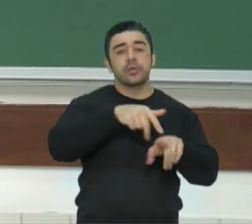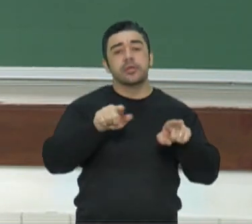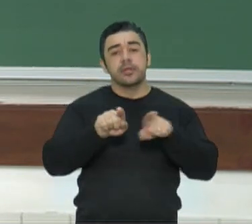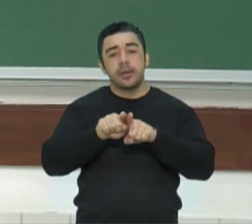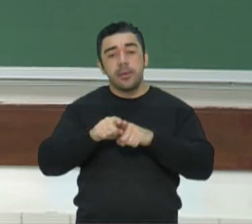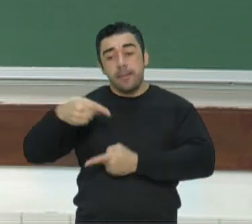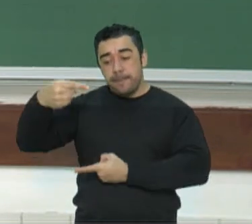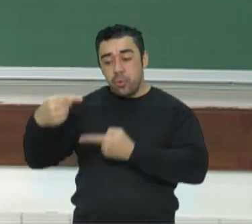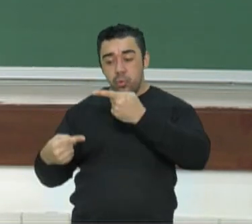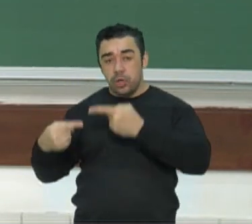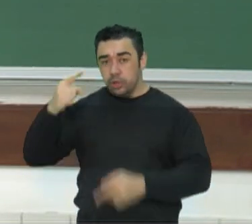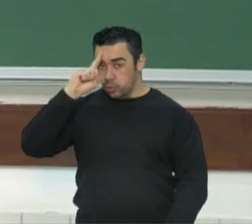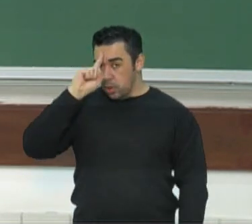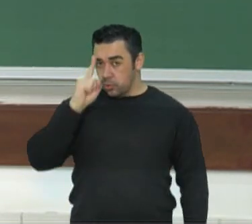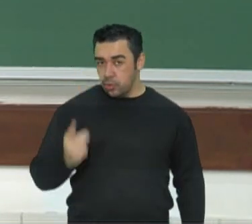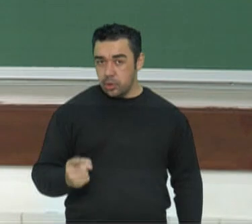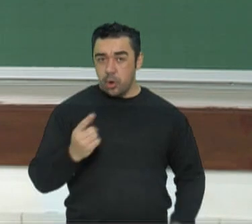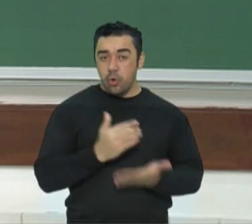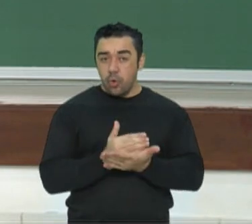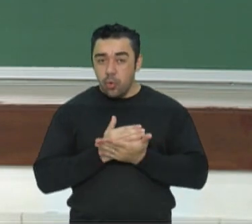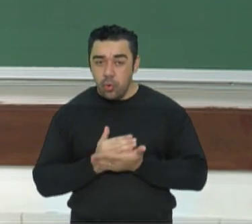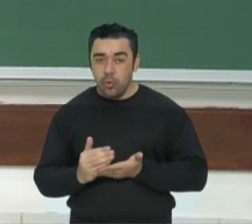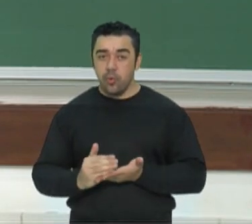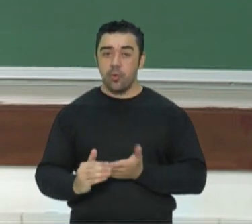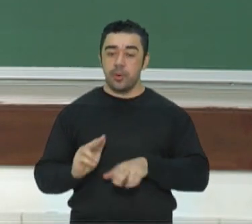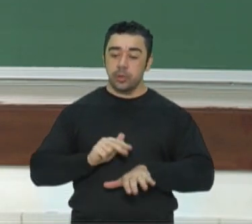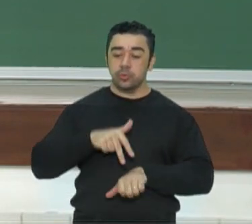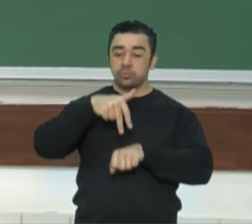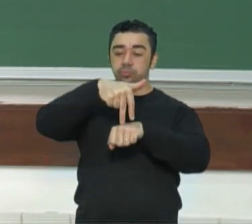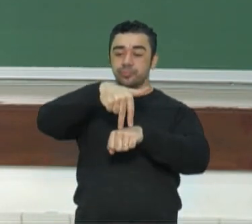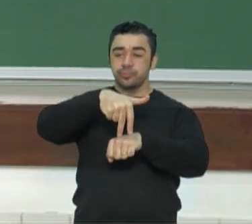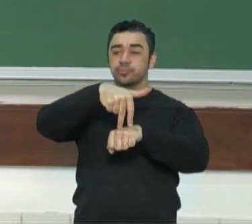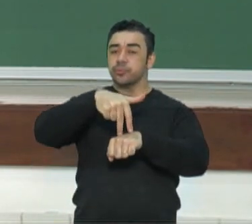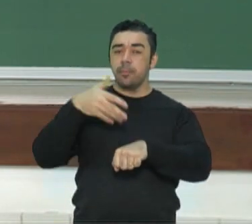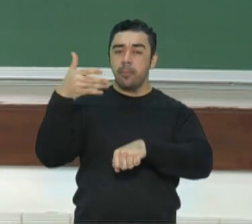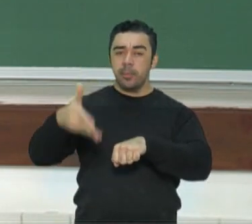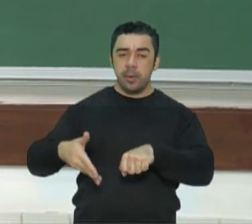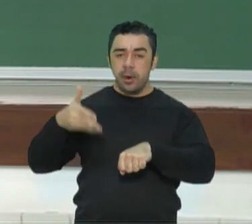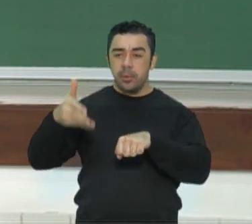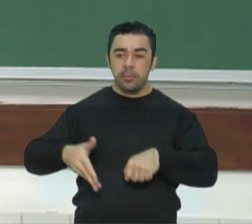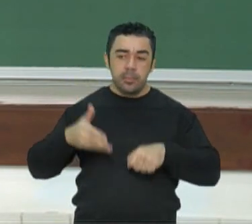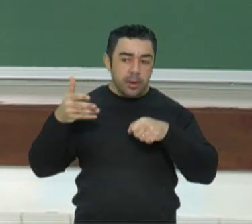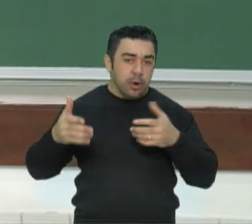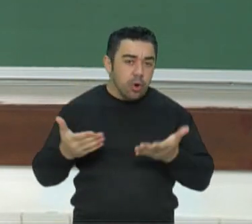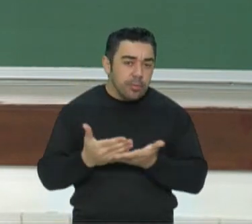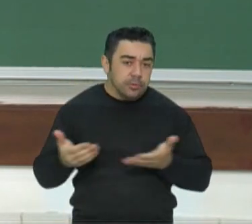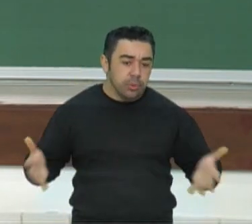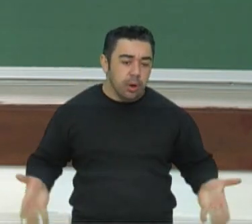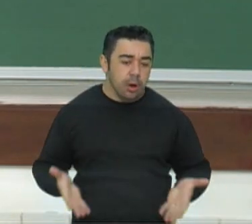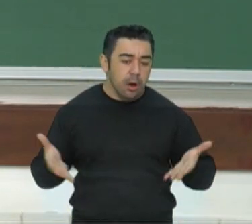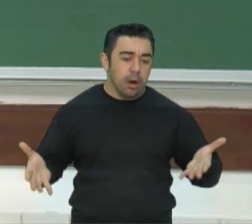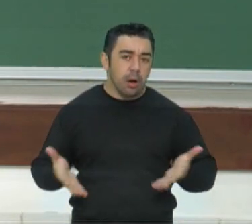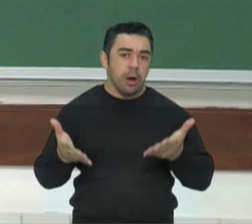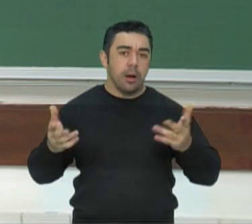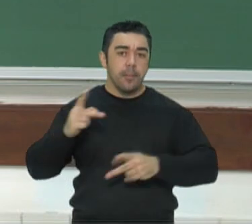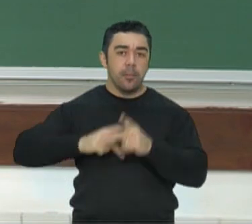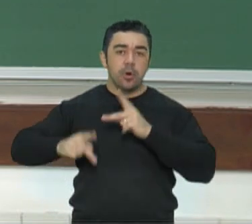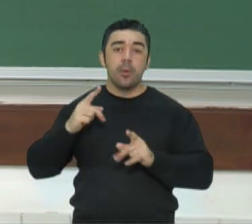começaram a ganhar força entre a população, tentando, porque eles apresentavam para a população